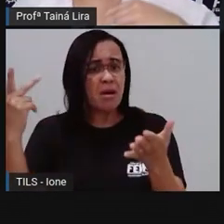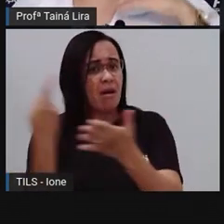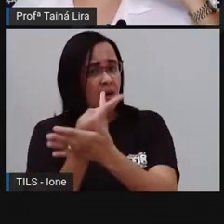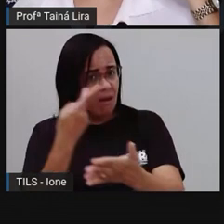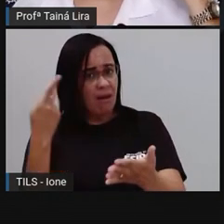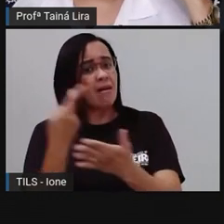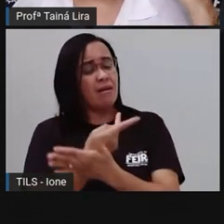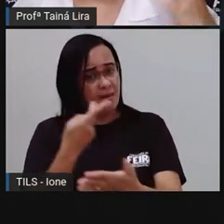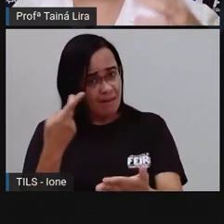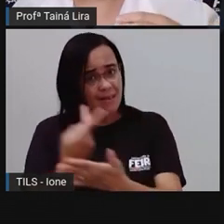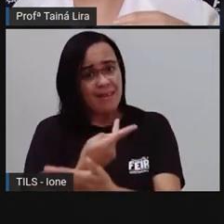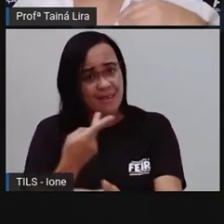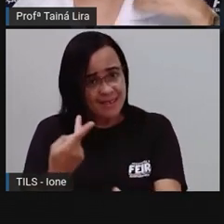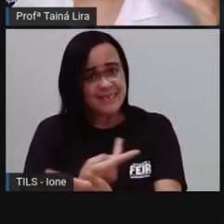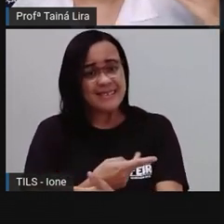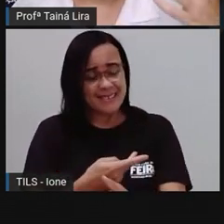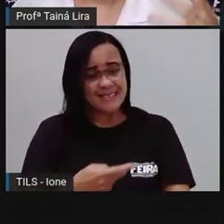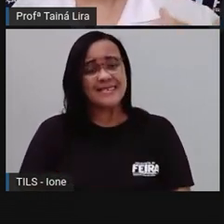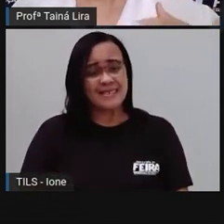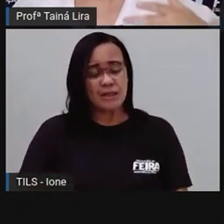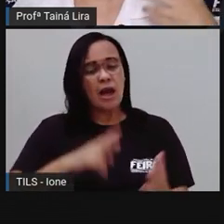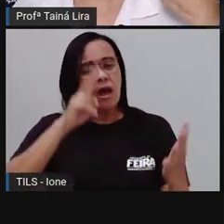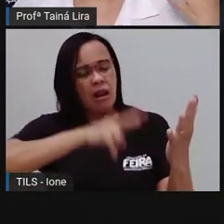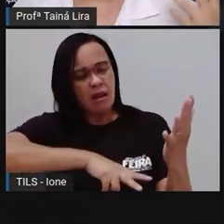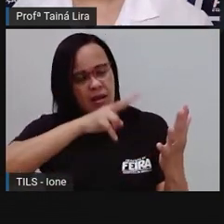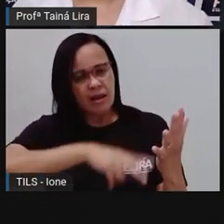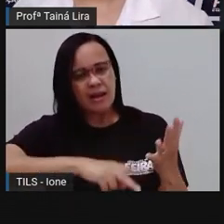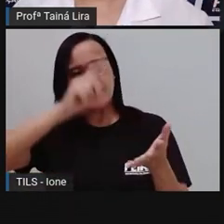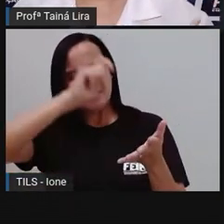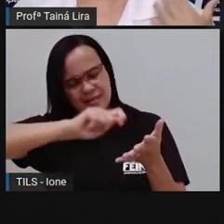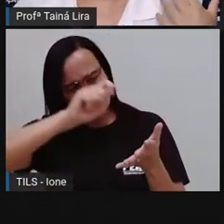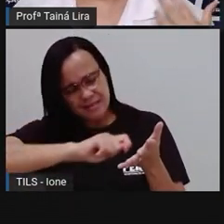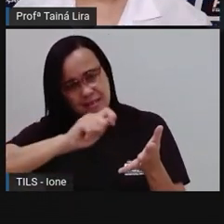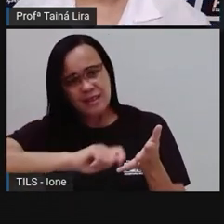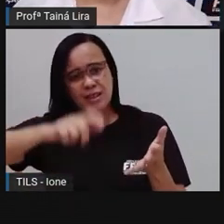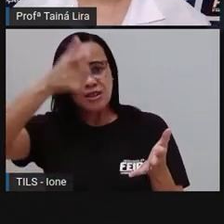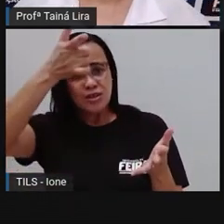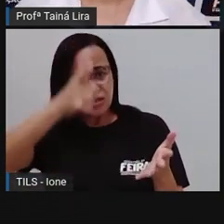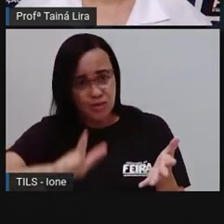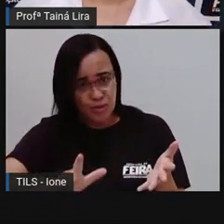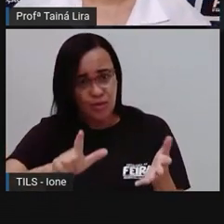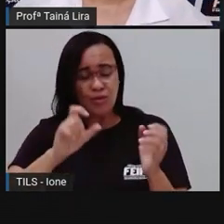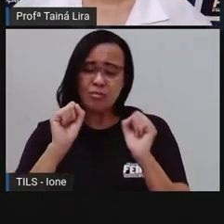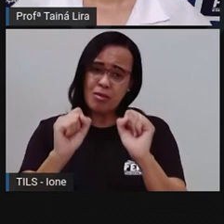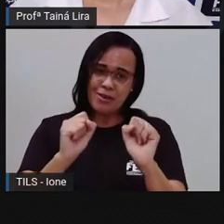texto, também tem que escrever, ler, escrever novamente, tá bom?